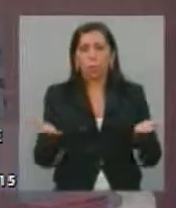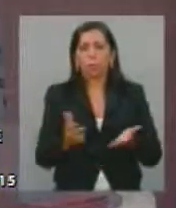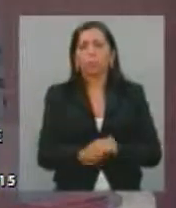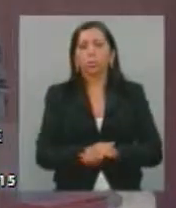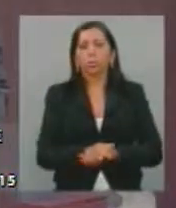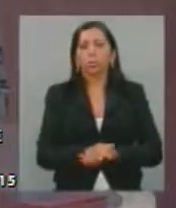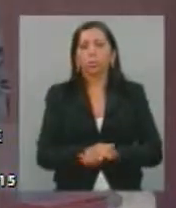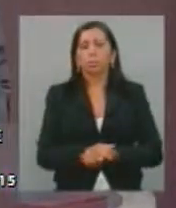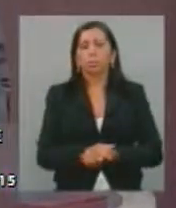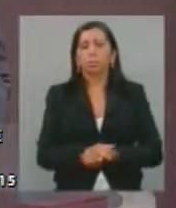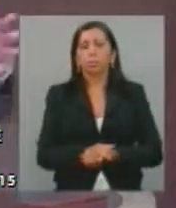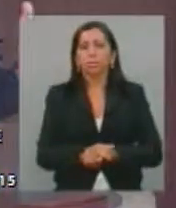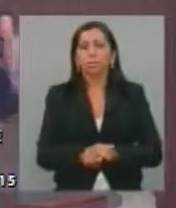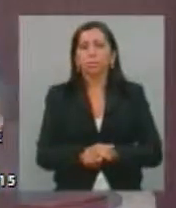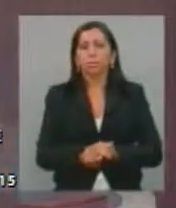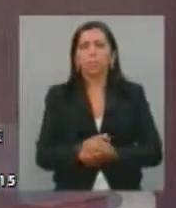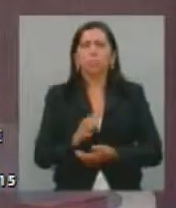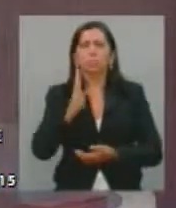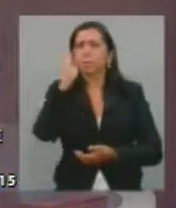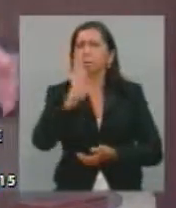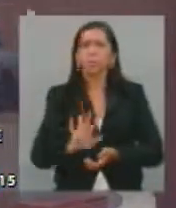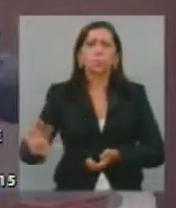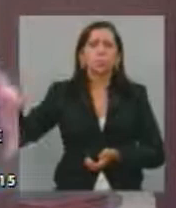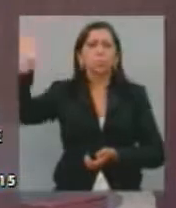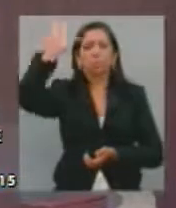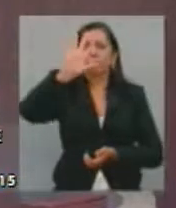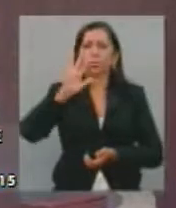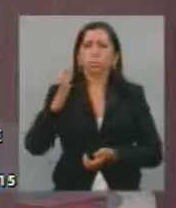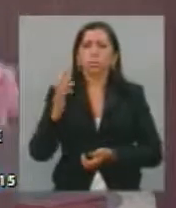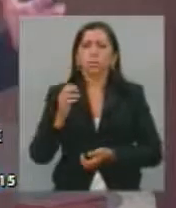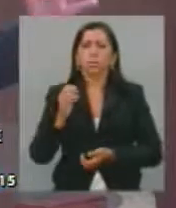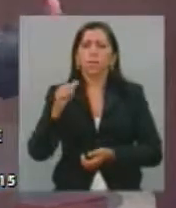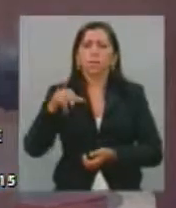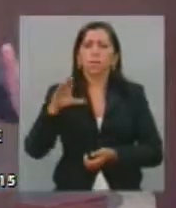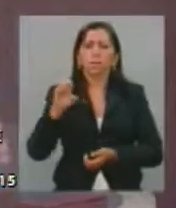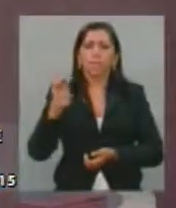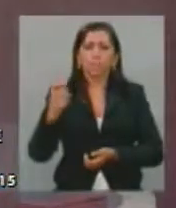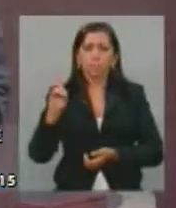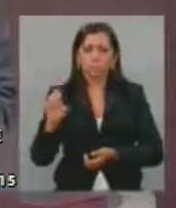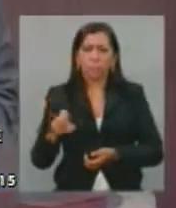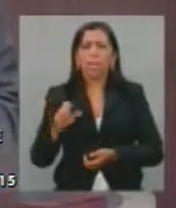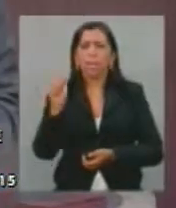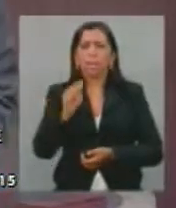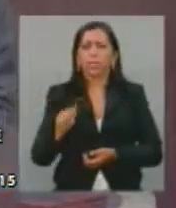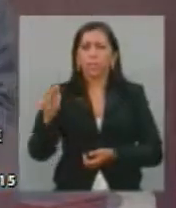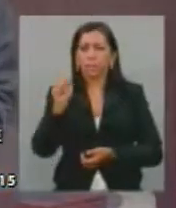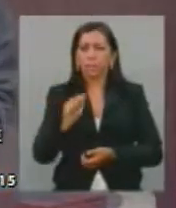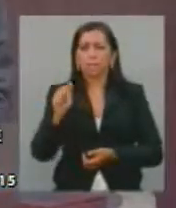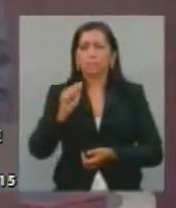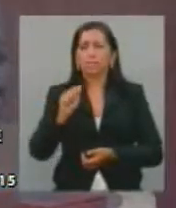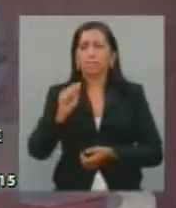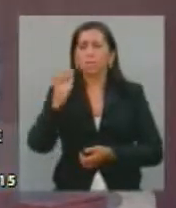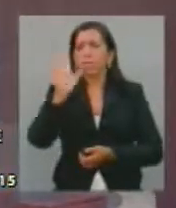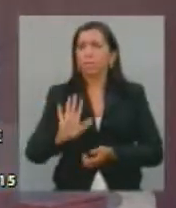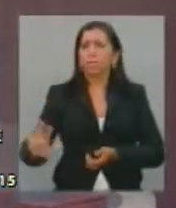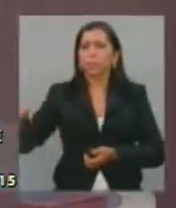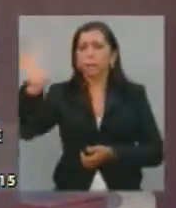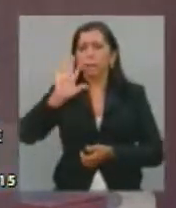entidades nacionais, a ANSED, a Associação Nacional do Centro de Defesa,